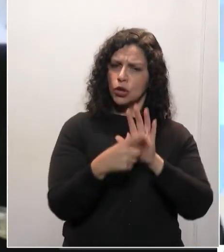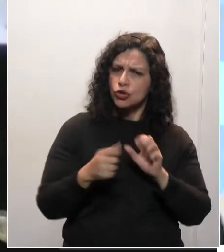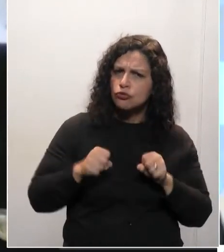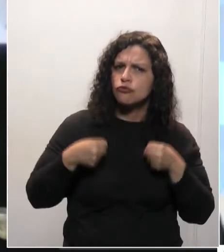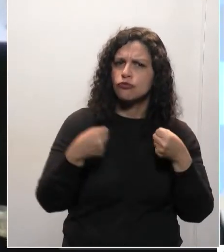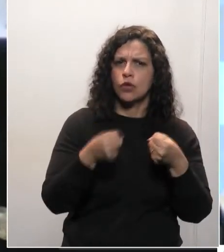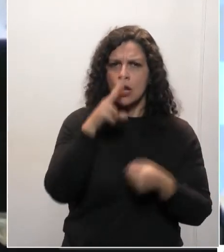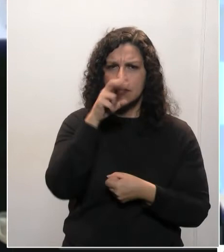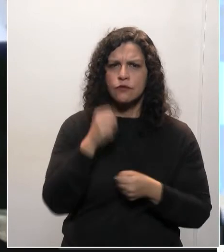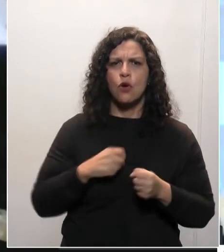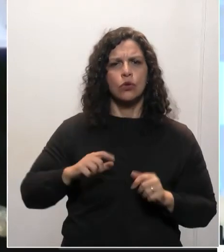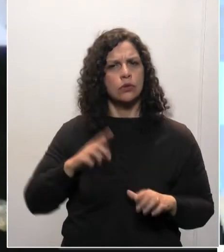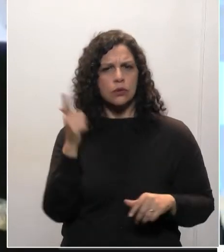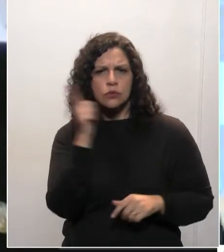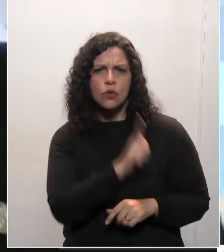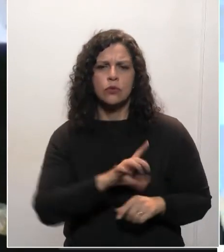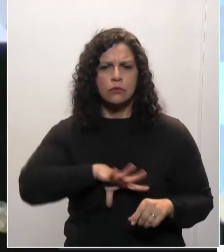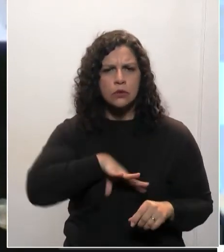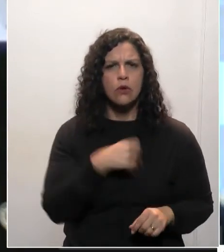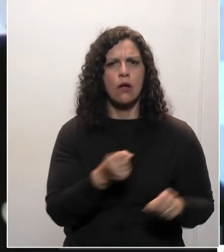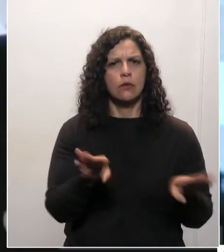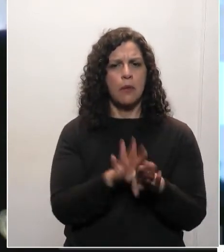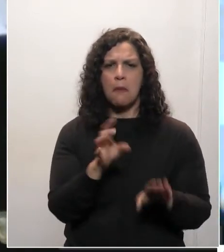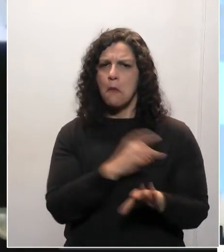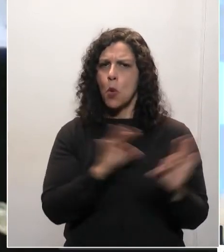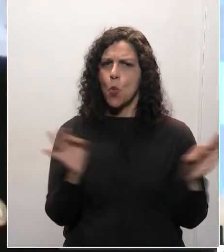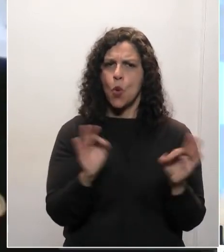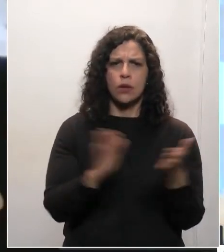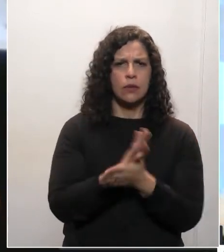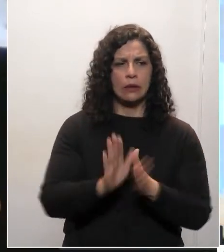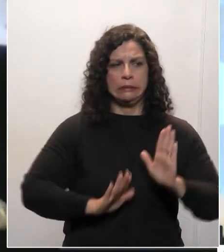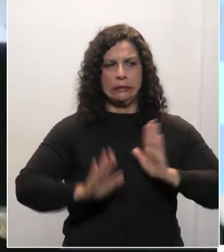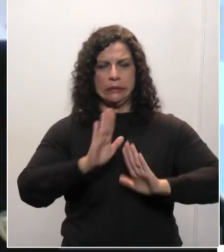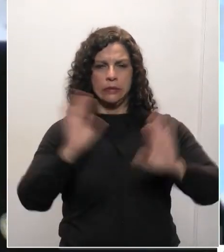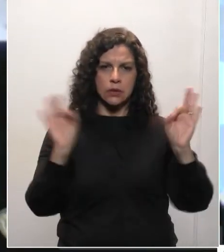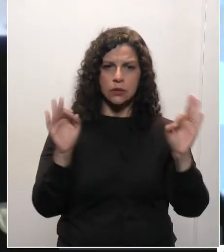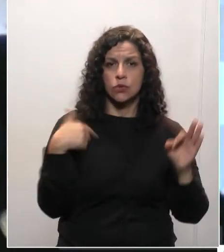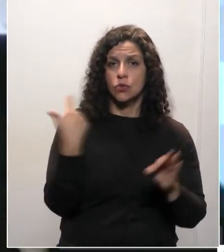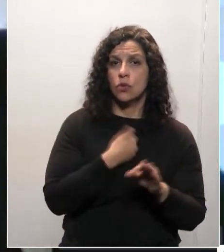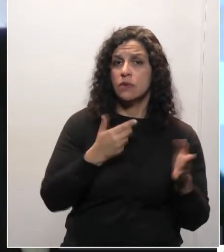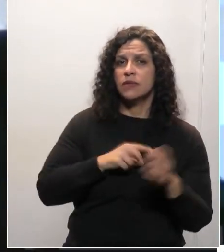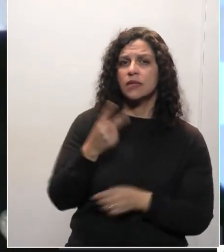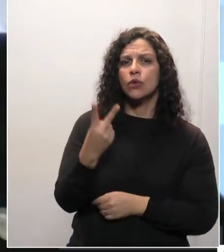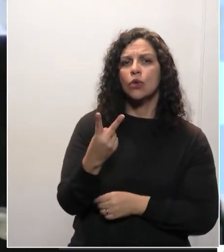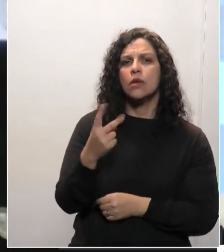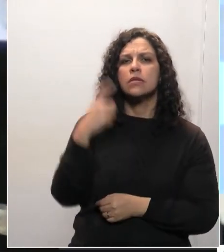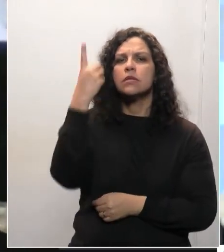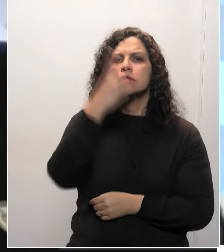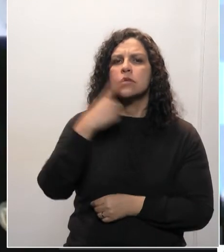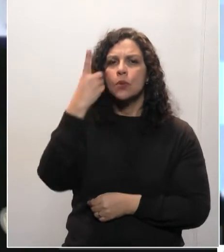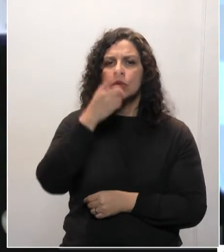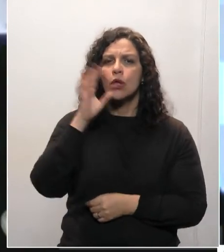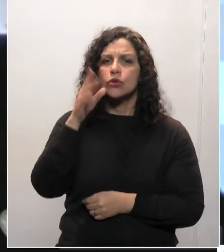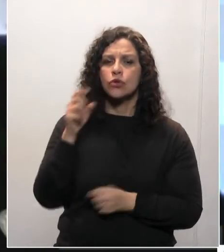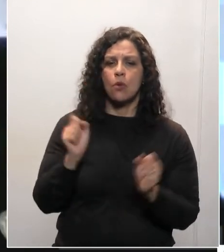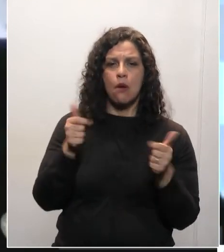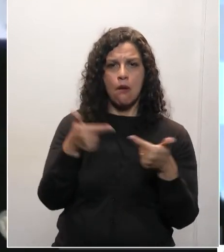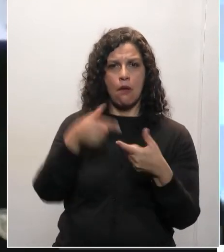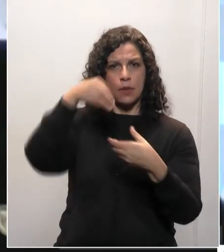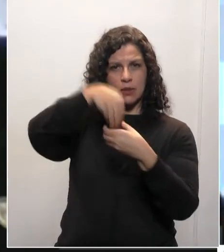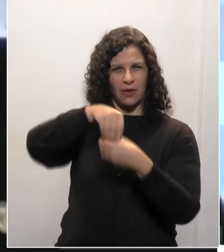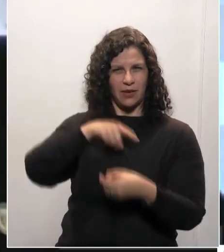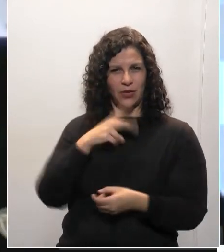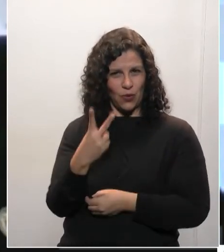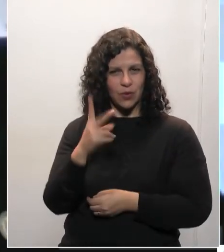força, com garra, com coragem, sem muito medo e sem receio. Mesmo tendo só dois deputados estaduais, hoje, na Assembleia